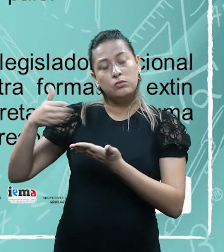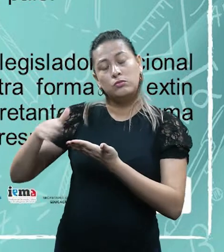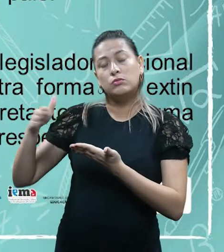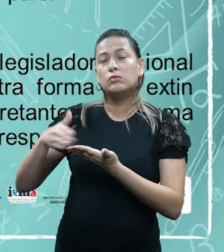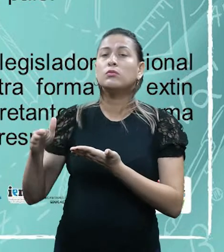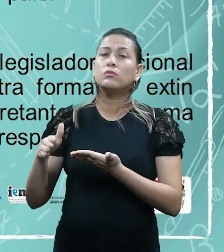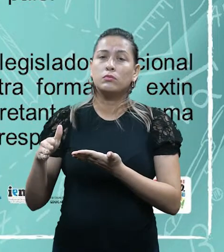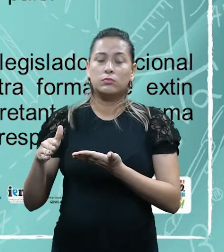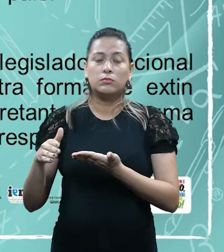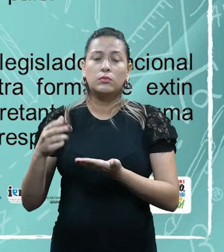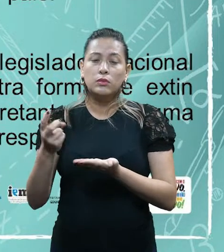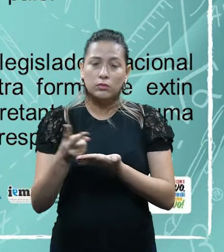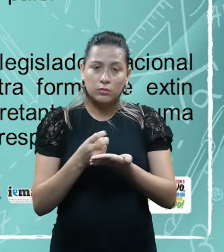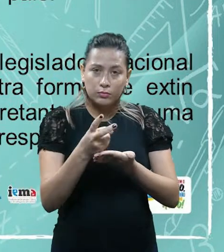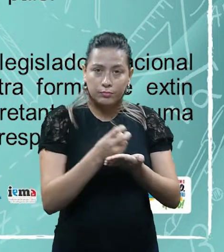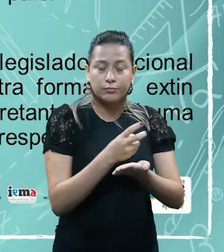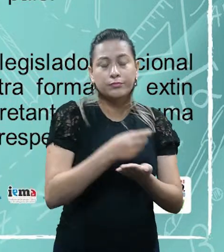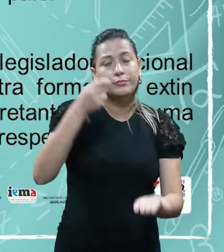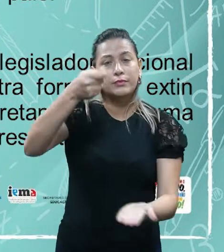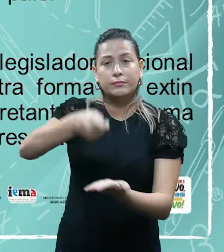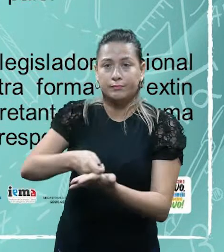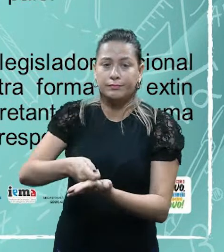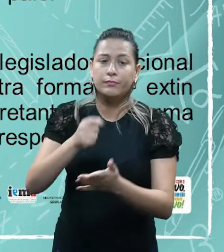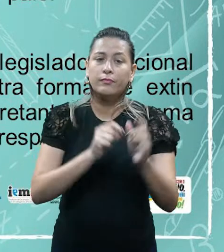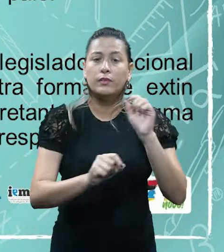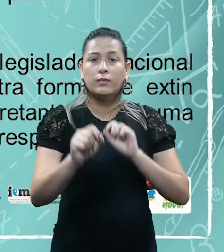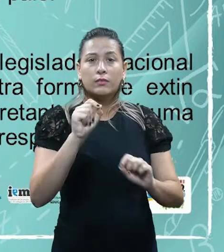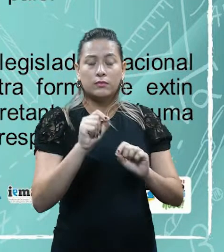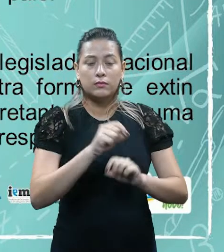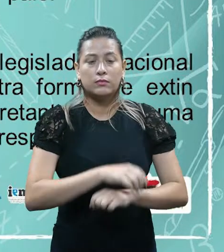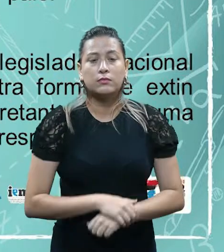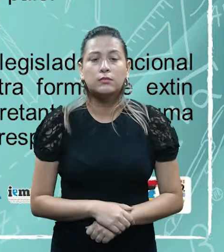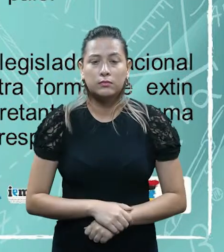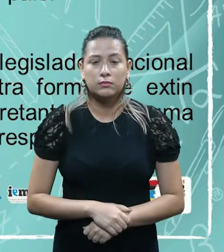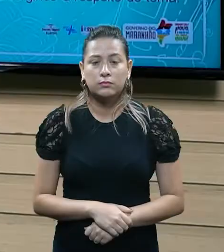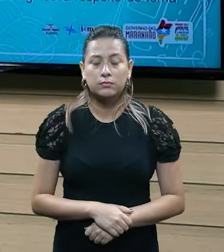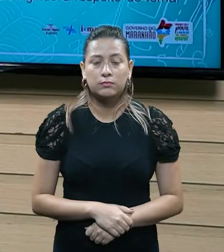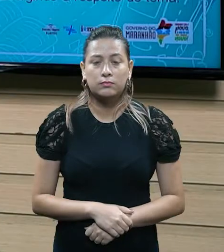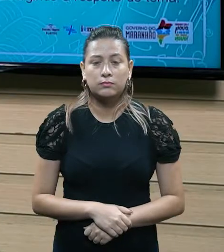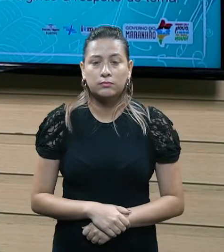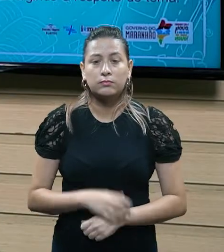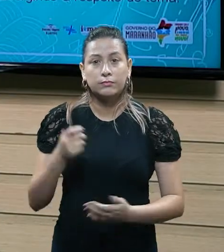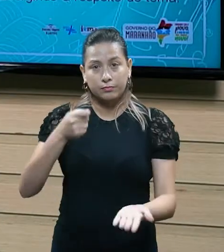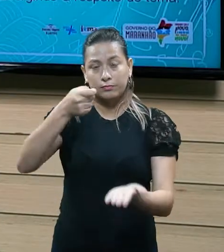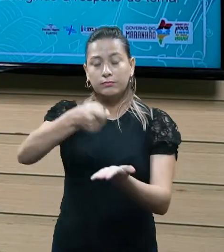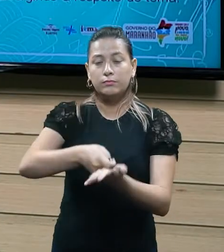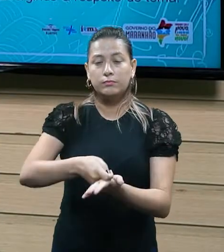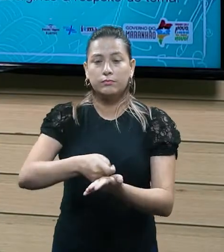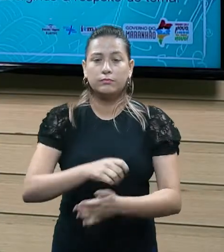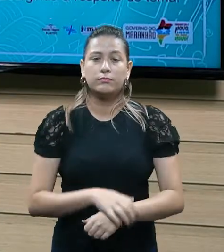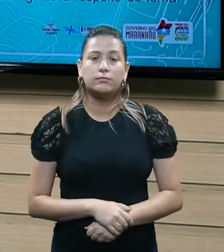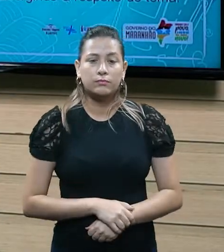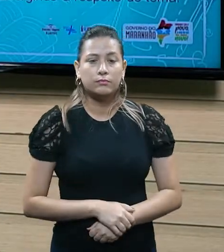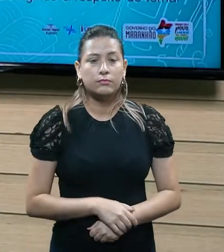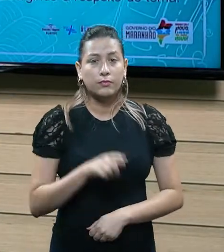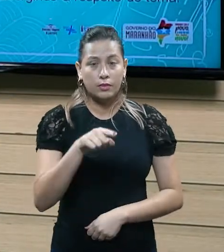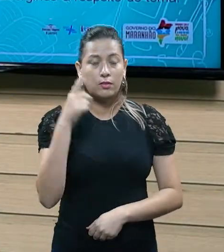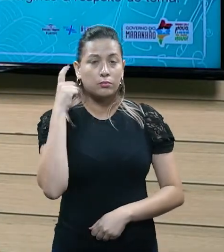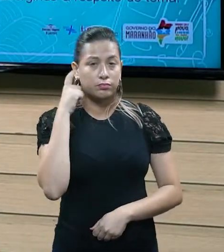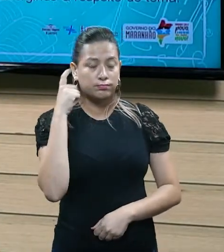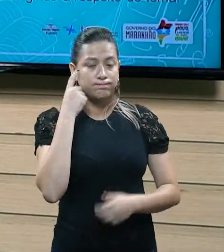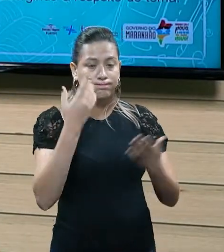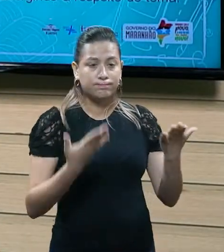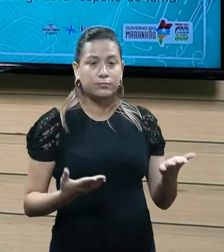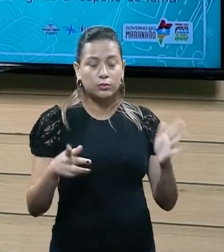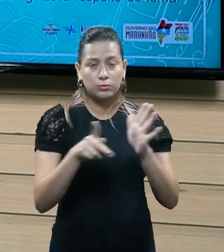tributária, que é justamente, né, a dação em pagamento. Esse pensamento, né, ele é justamente,